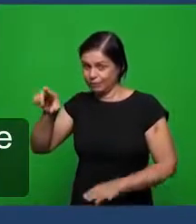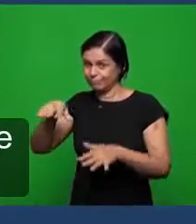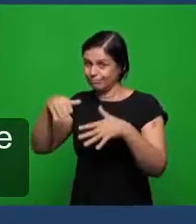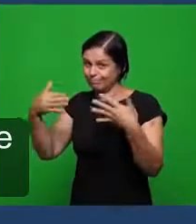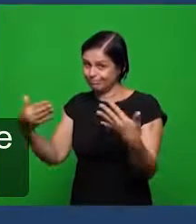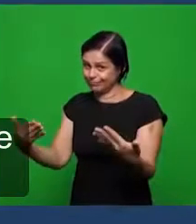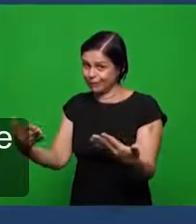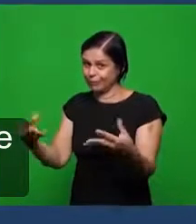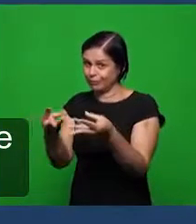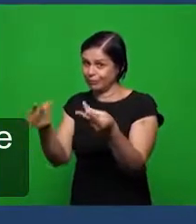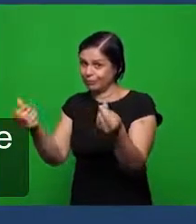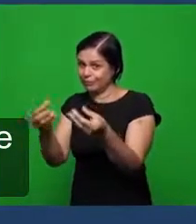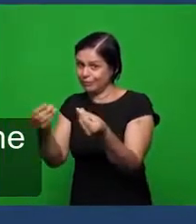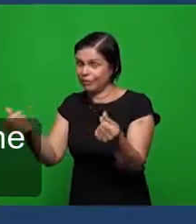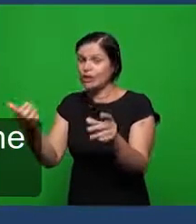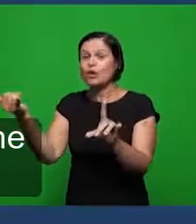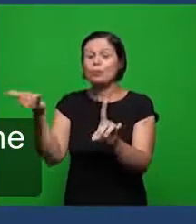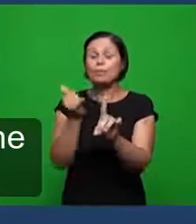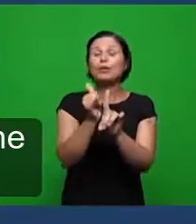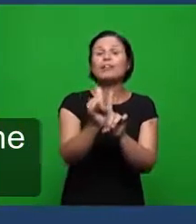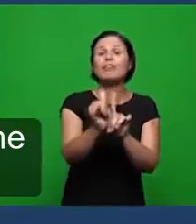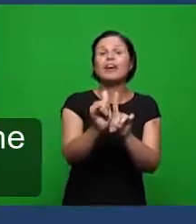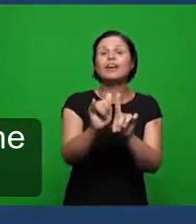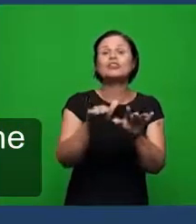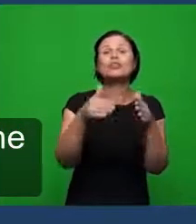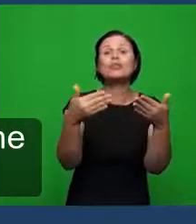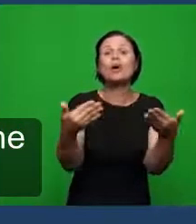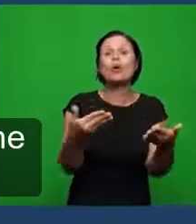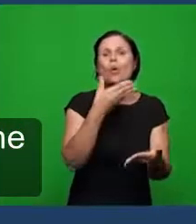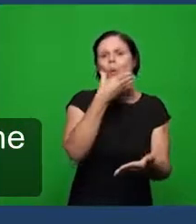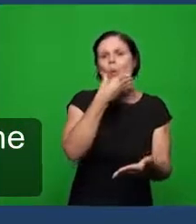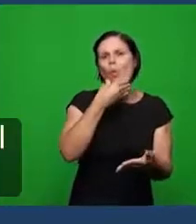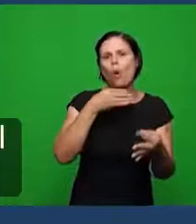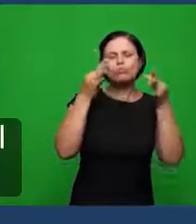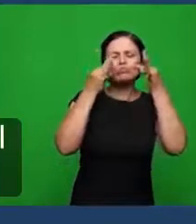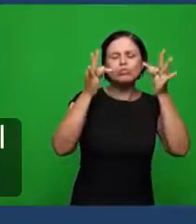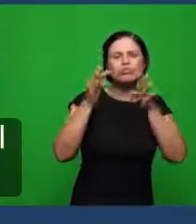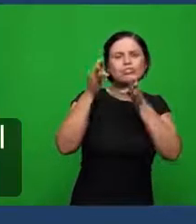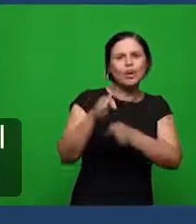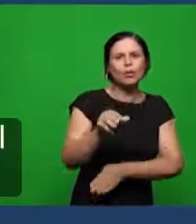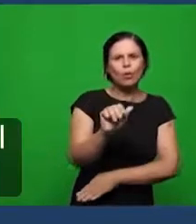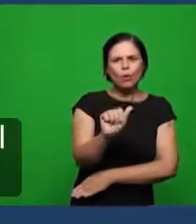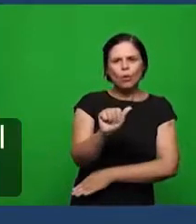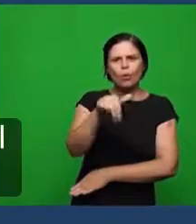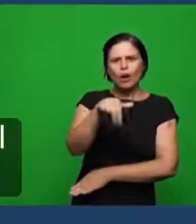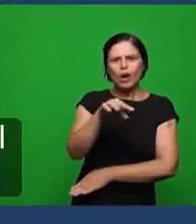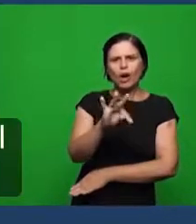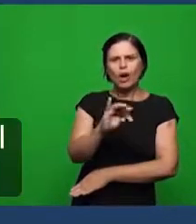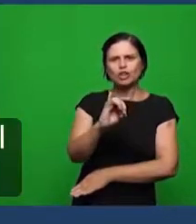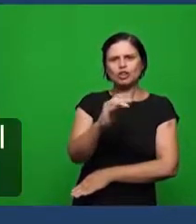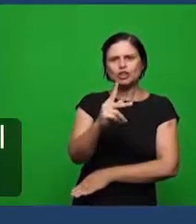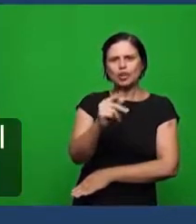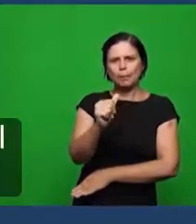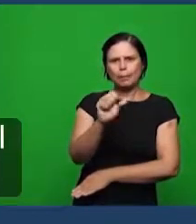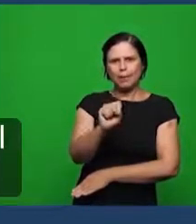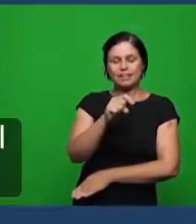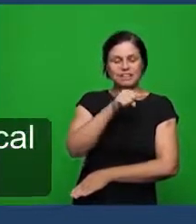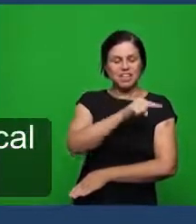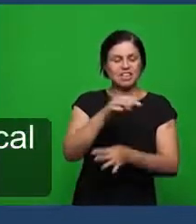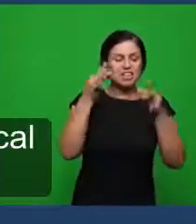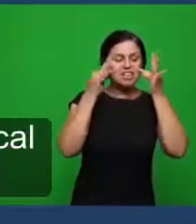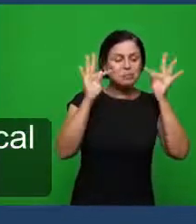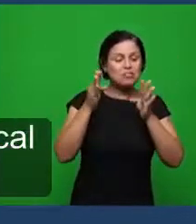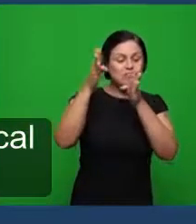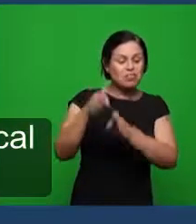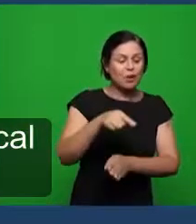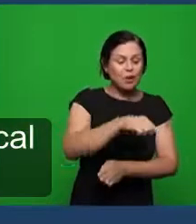profético foi a morte da fiel testemunha em Antipas quando nós vimos lá no texto de Apocalipse a morte de Antipas minha fiel testemunha